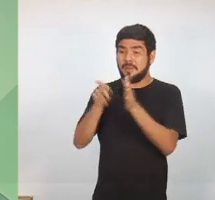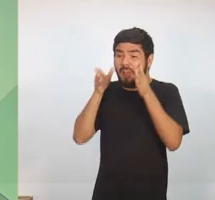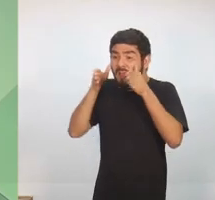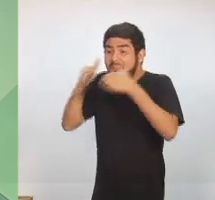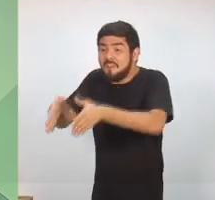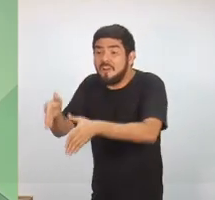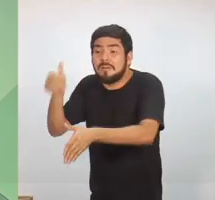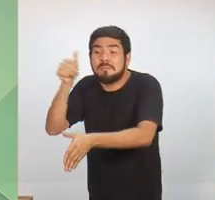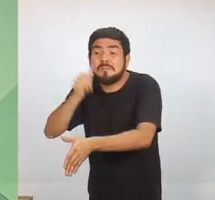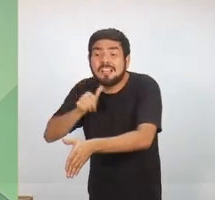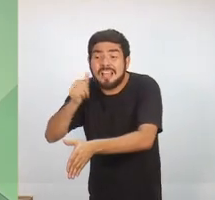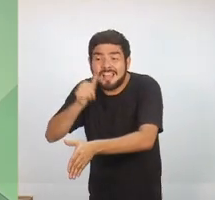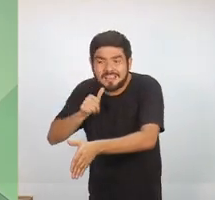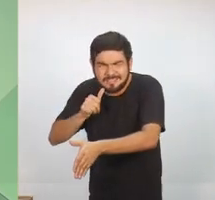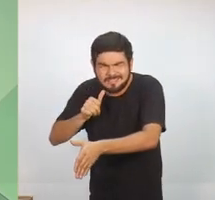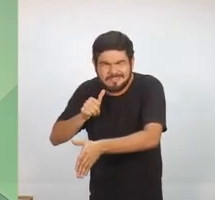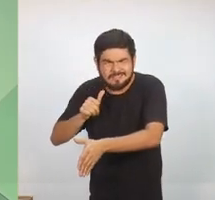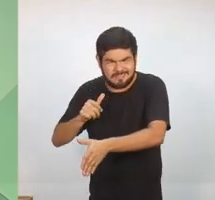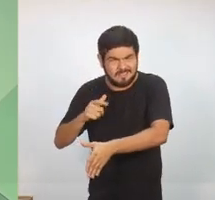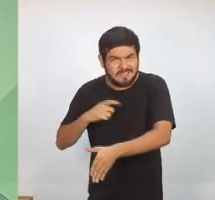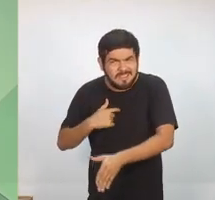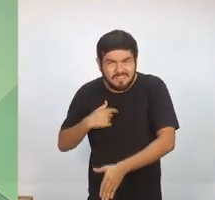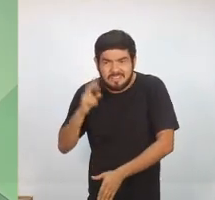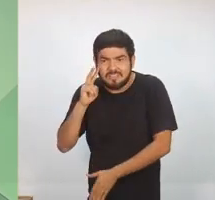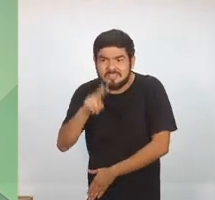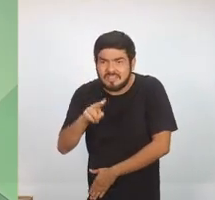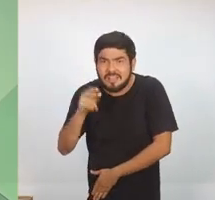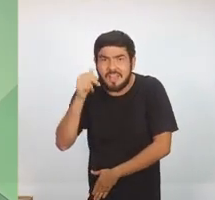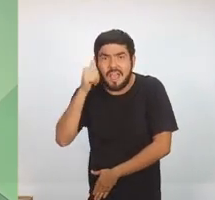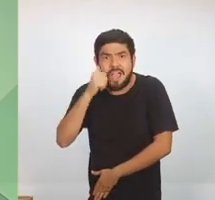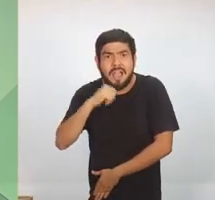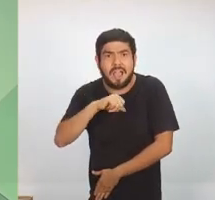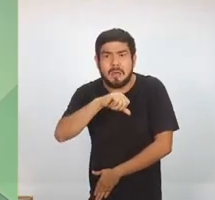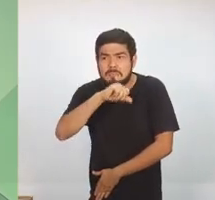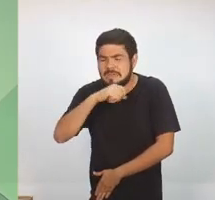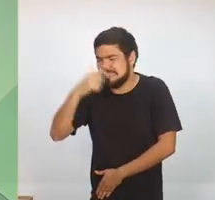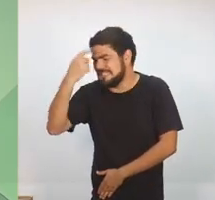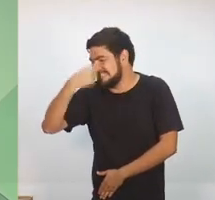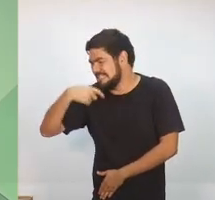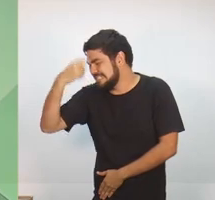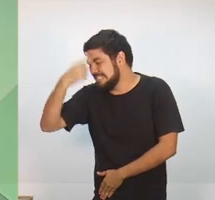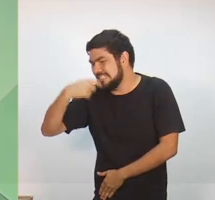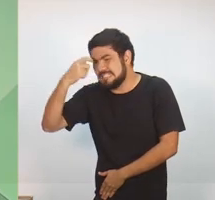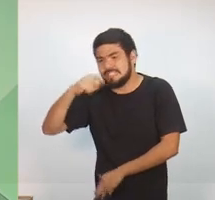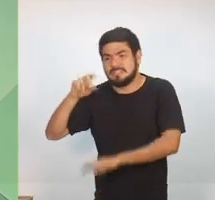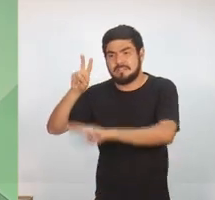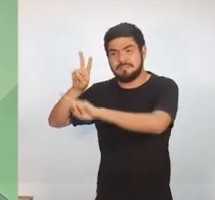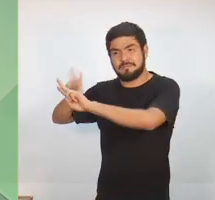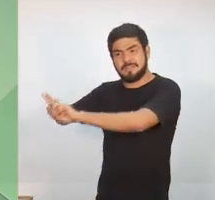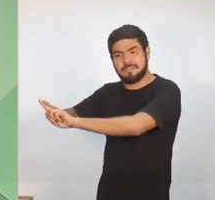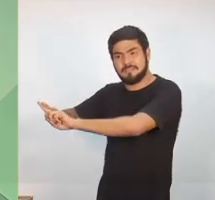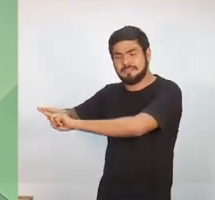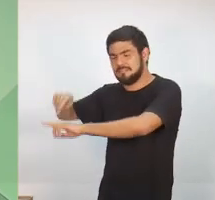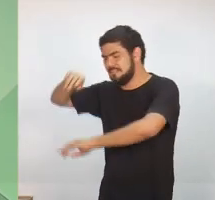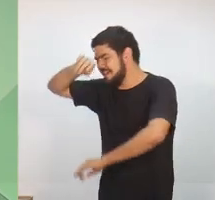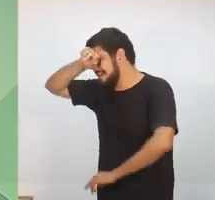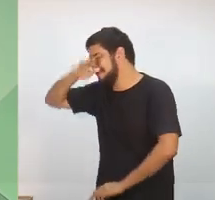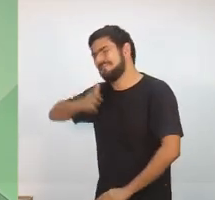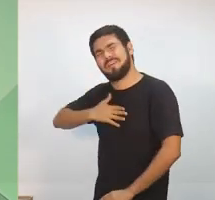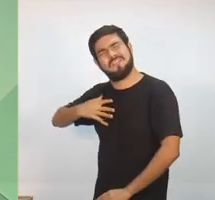Porque não existe uma cena mais chocante do que ver uma mãe chorando na porta de um presídio rebelado. É algo